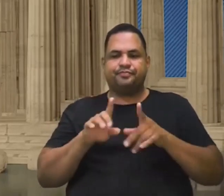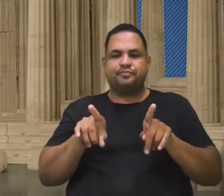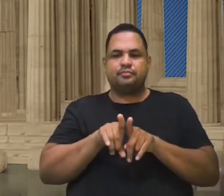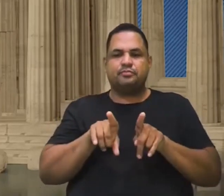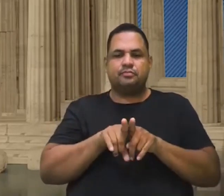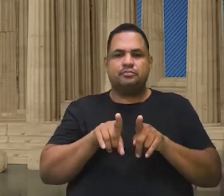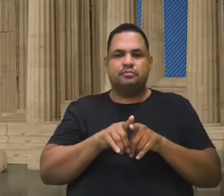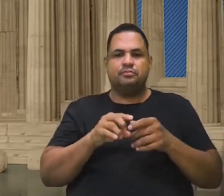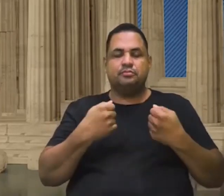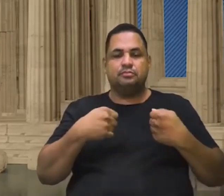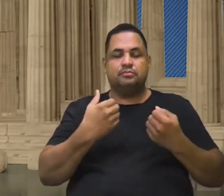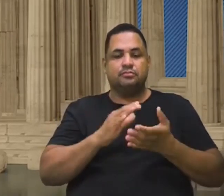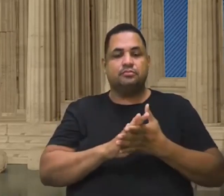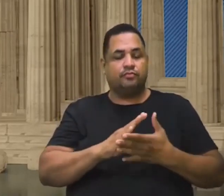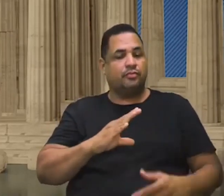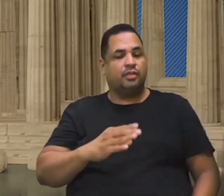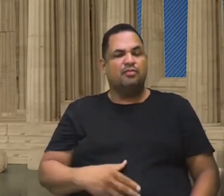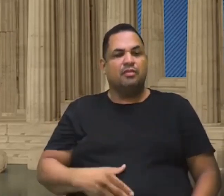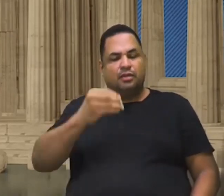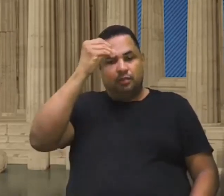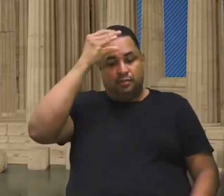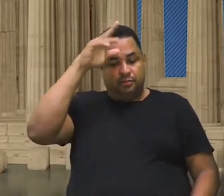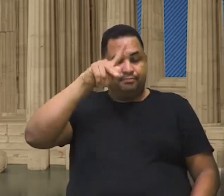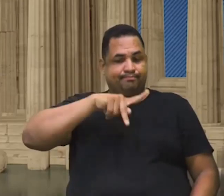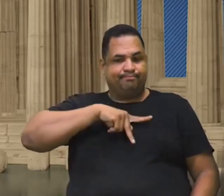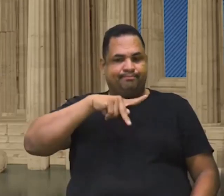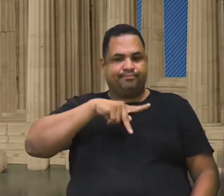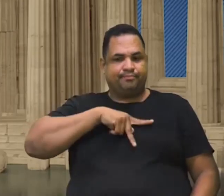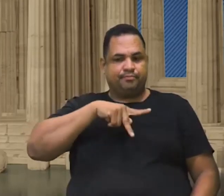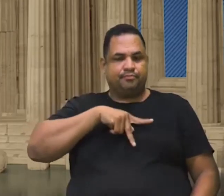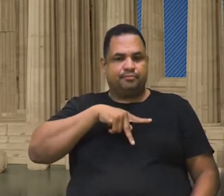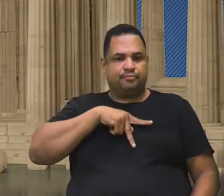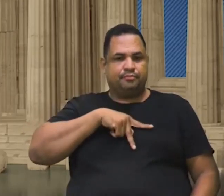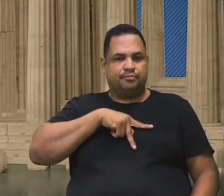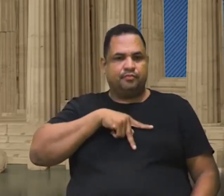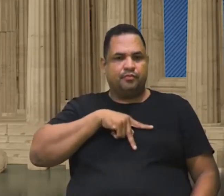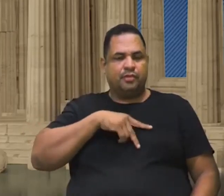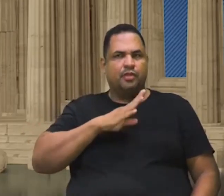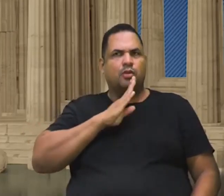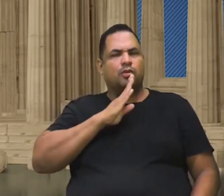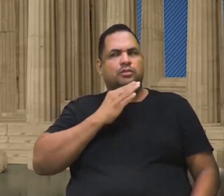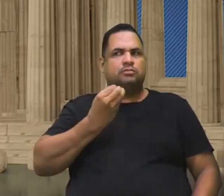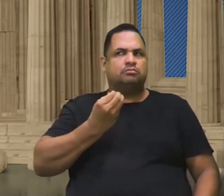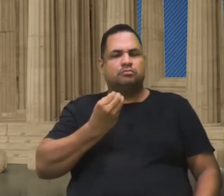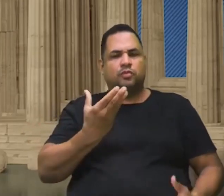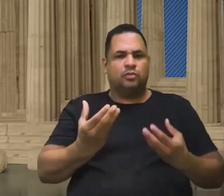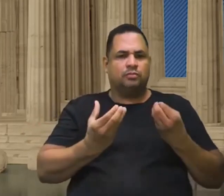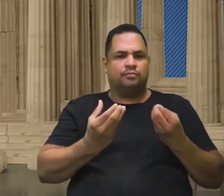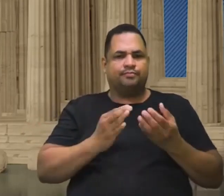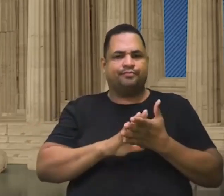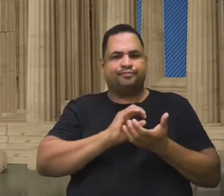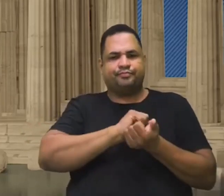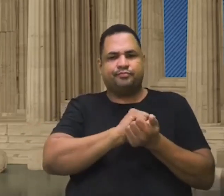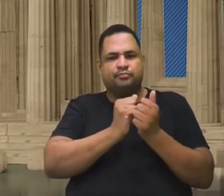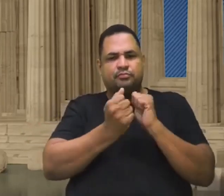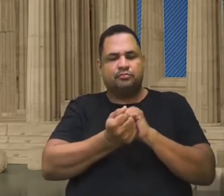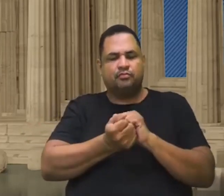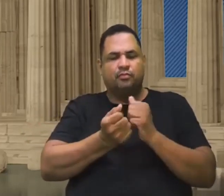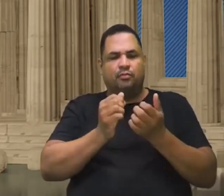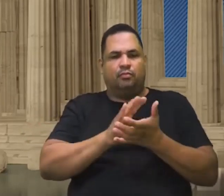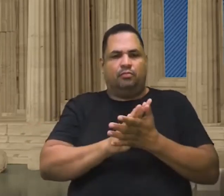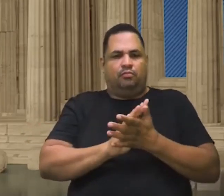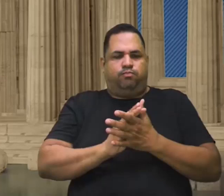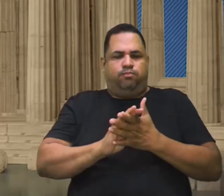tenho que me conhecer, ver o meu comportamento dentro da sociedade. Será que está adequado às questões morais, às questões